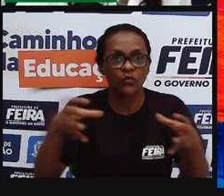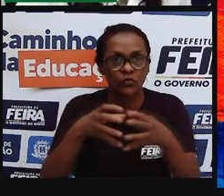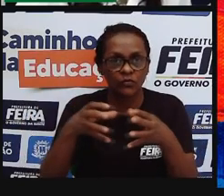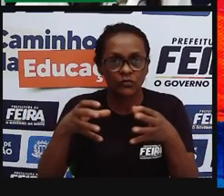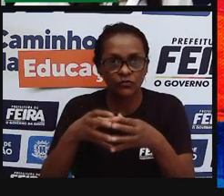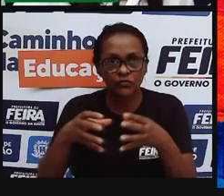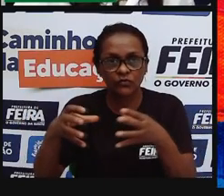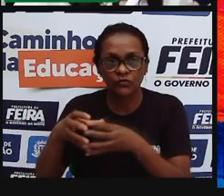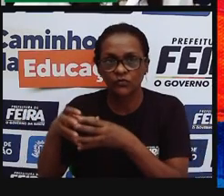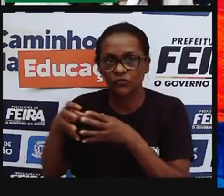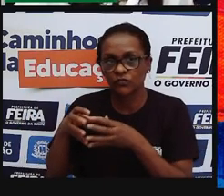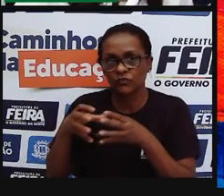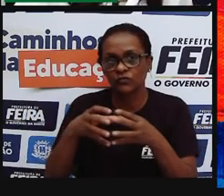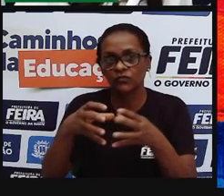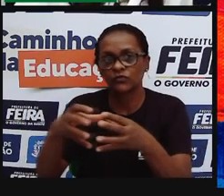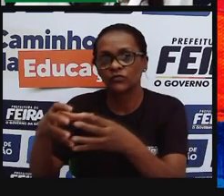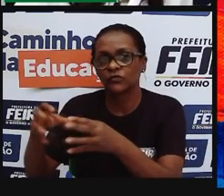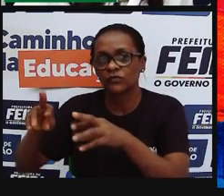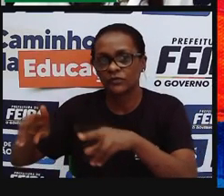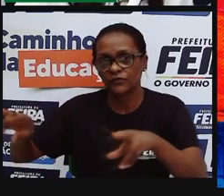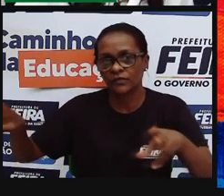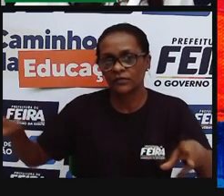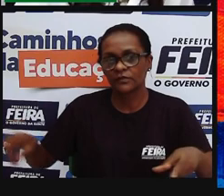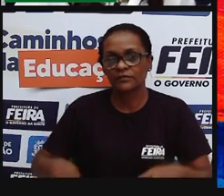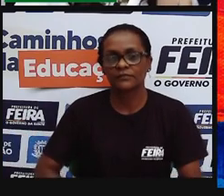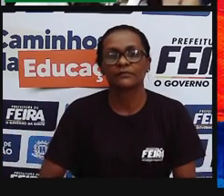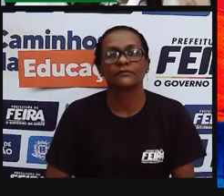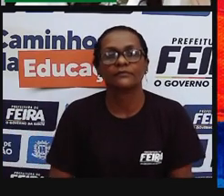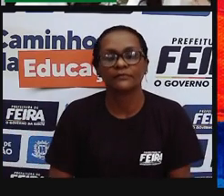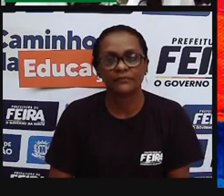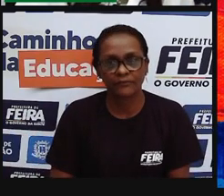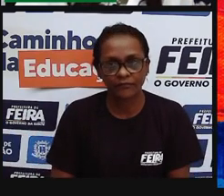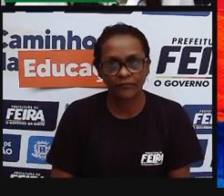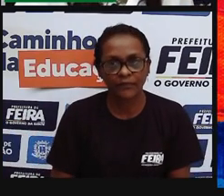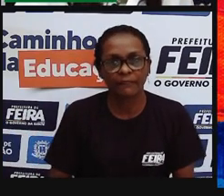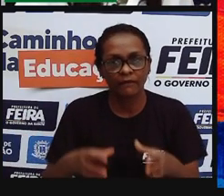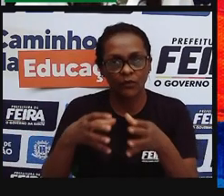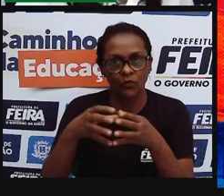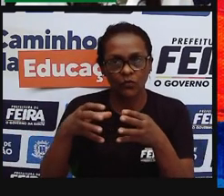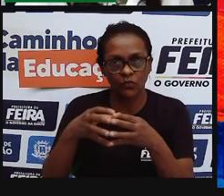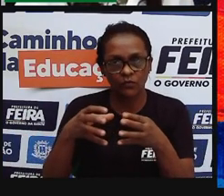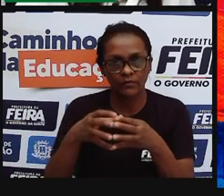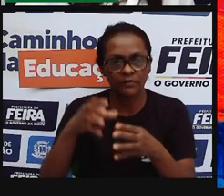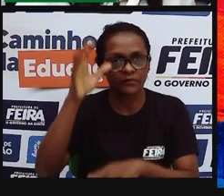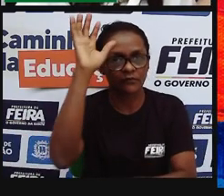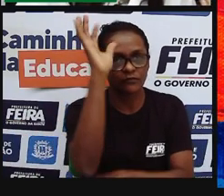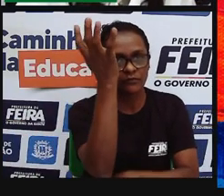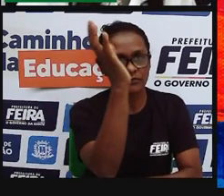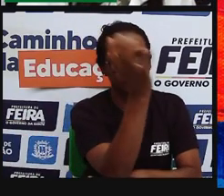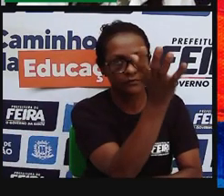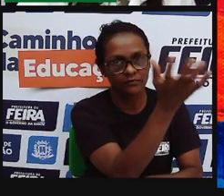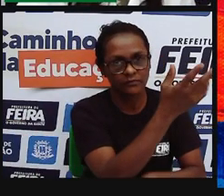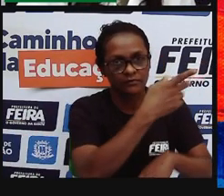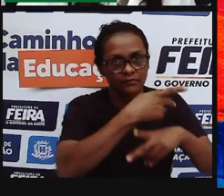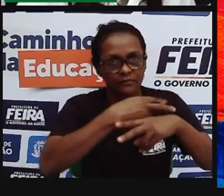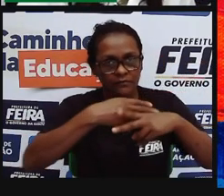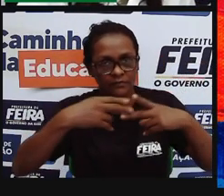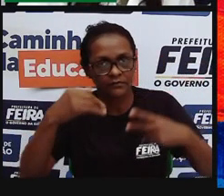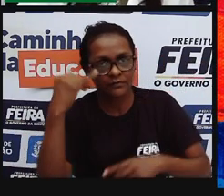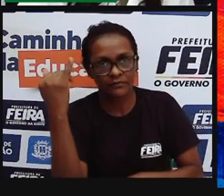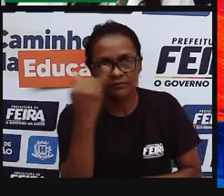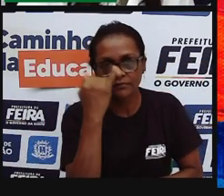também, né, que tem, um agrupamento de vegetação, característico,